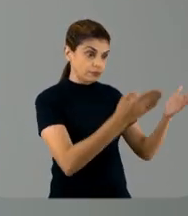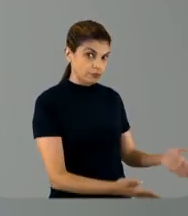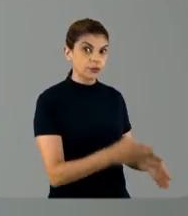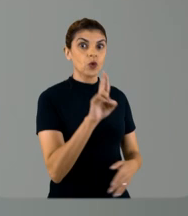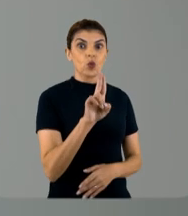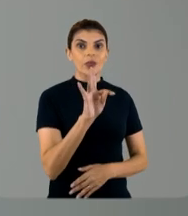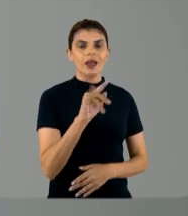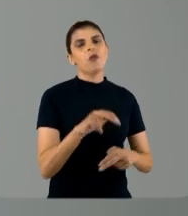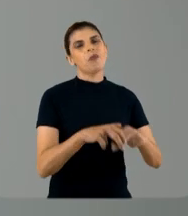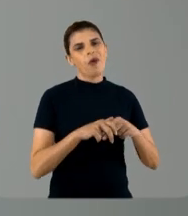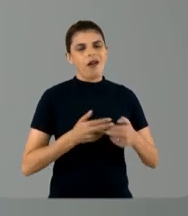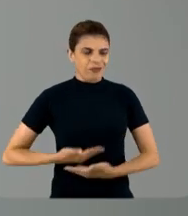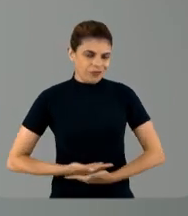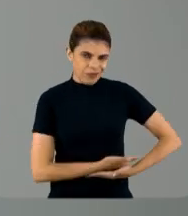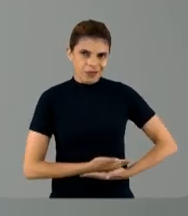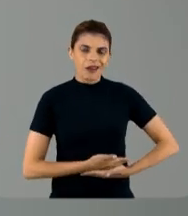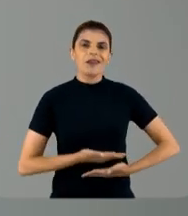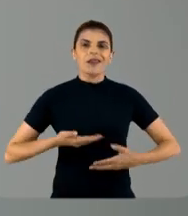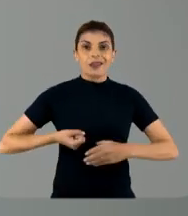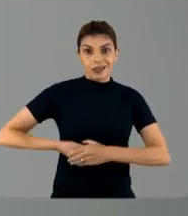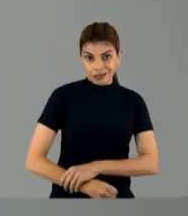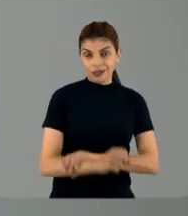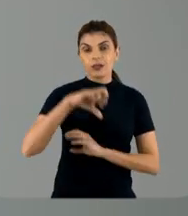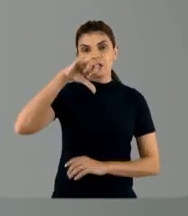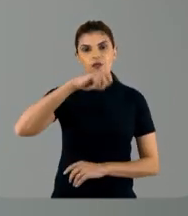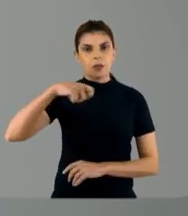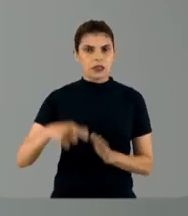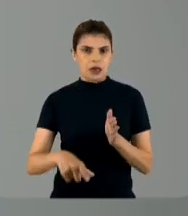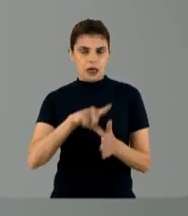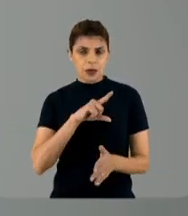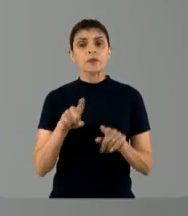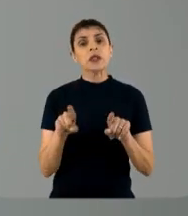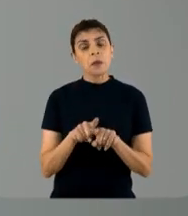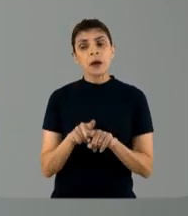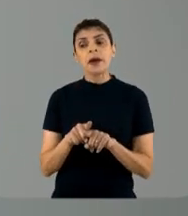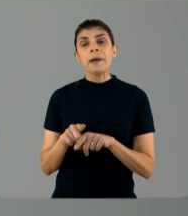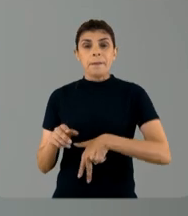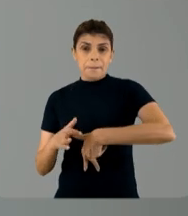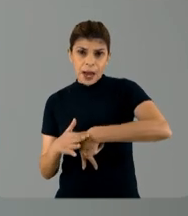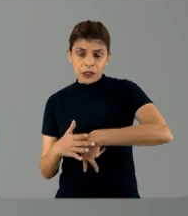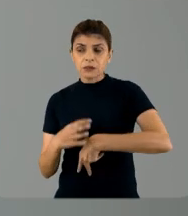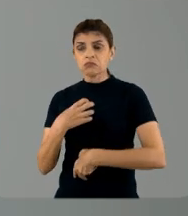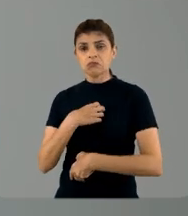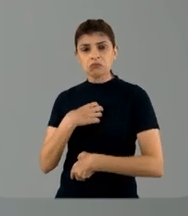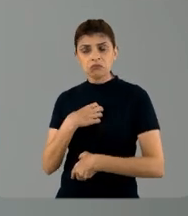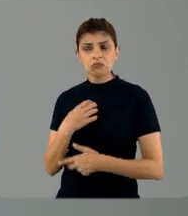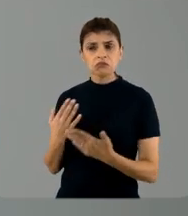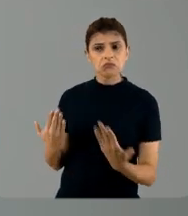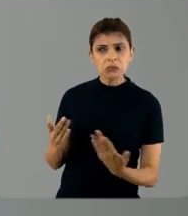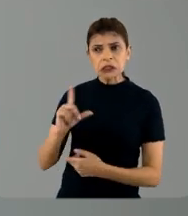com prematuridade por outro motivo, isso nas assintomáticas. E, nas pacientes sintomáticas, a questão dela